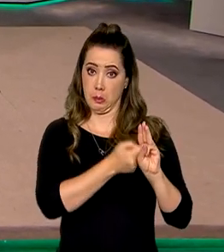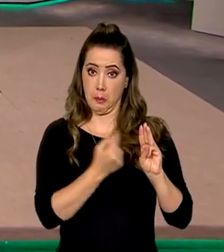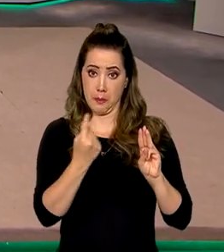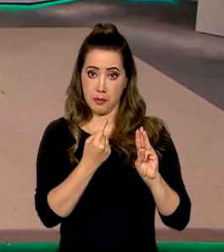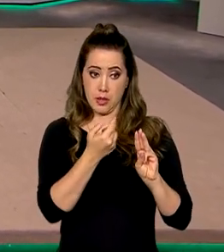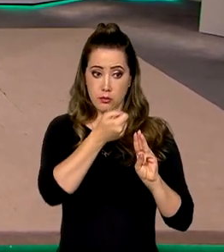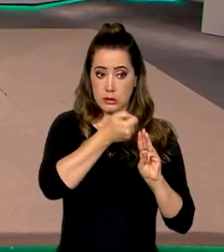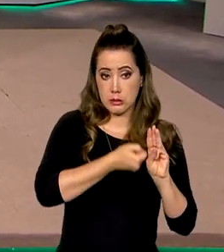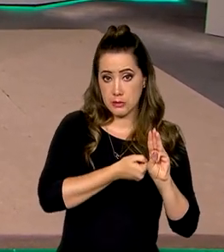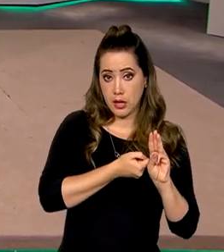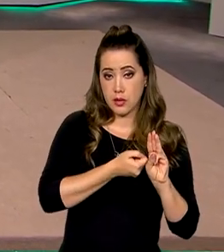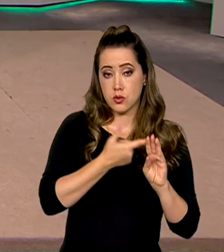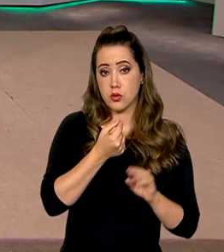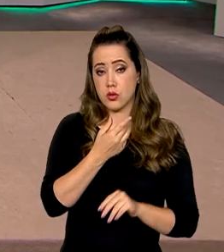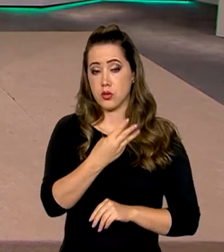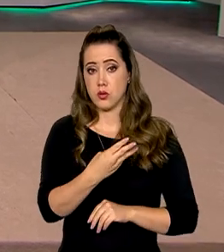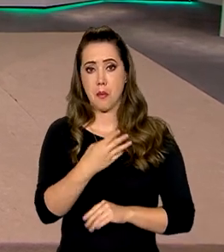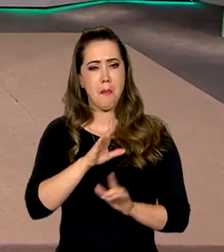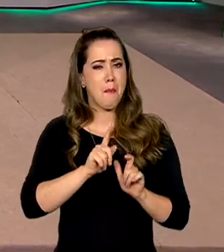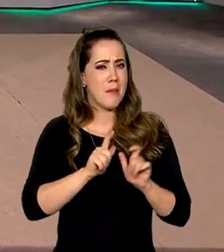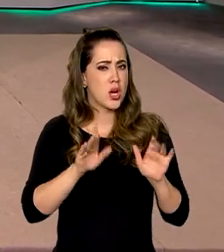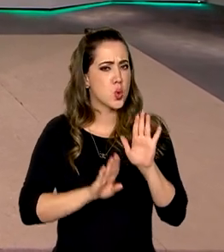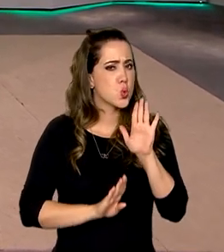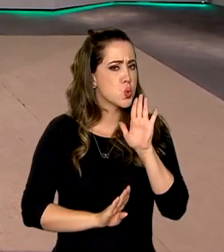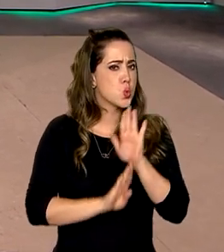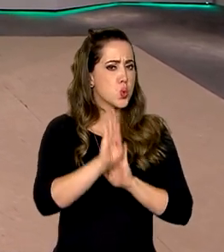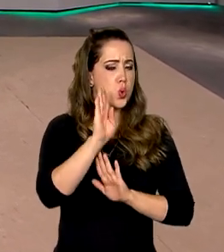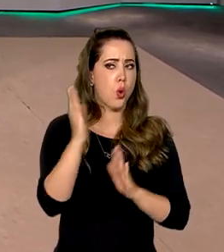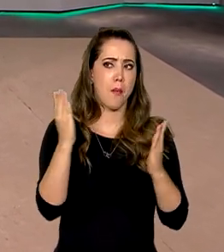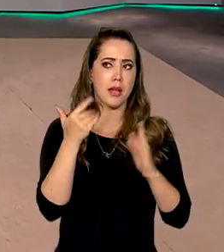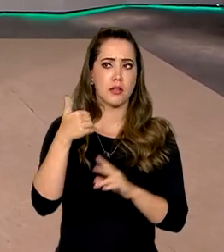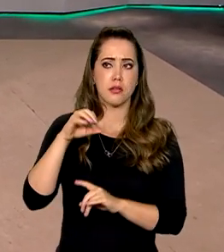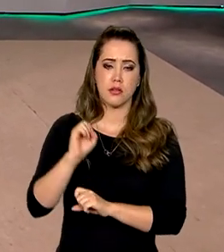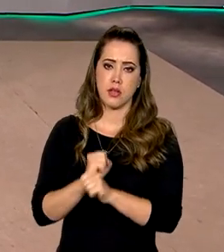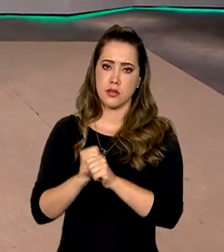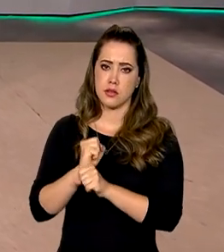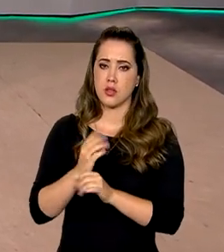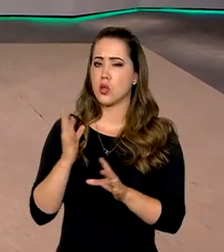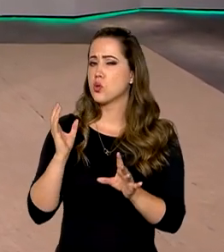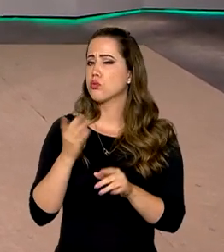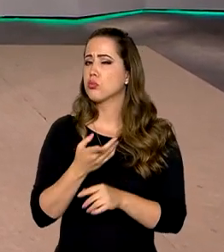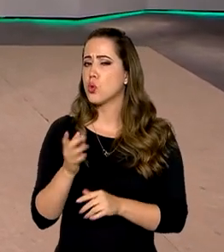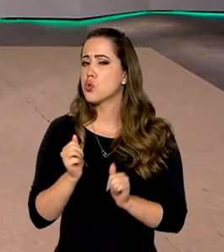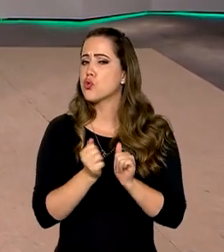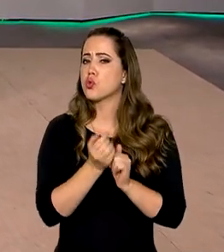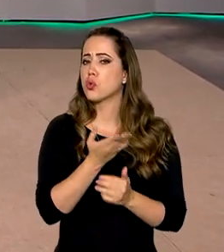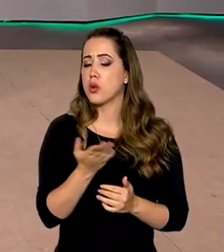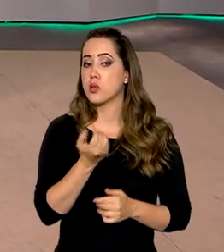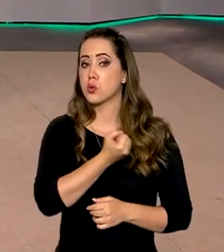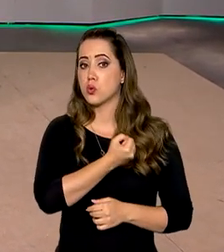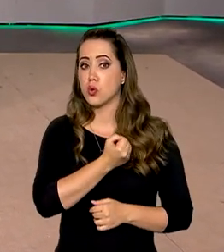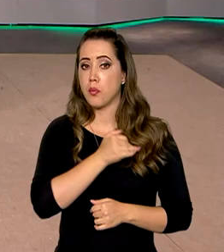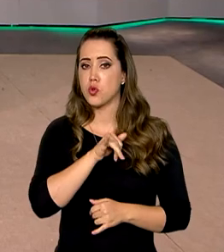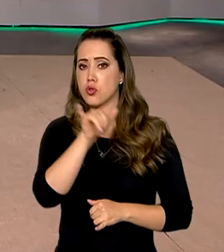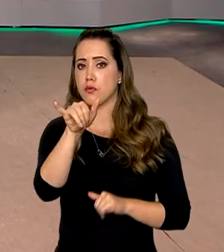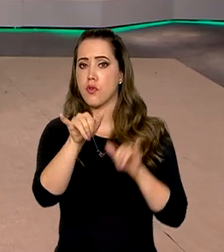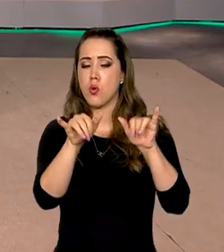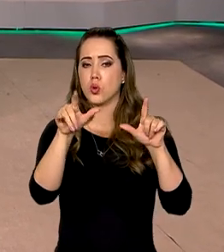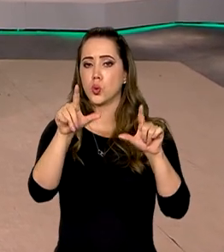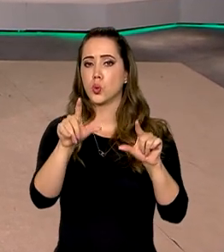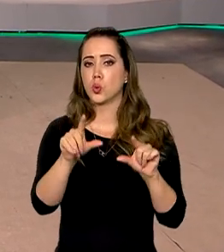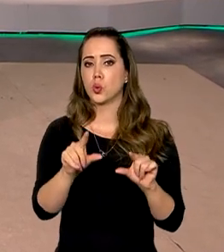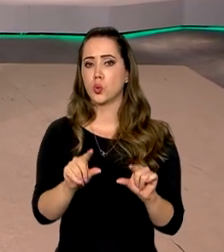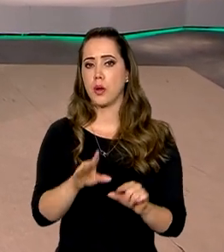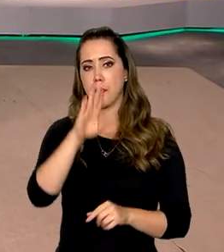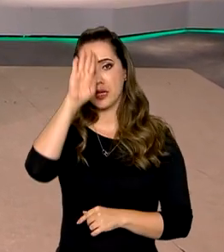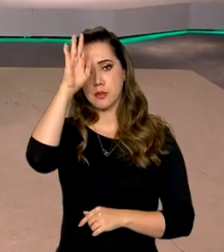de 2023 sofreram o maior aumento dos últimos 10 anos. Somado a isso, o número de voos vem diminuindo cada vez mais,